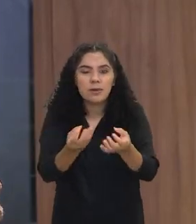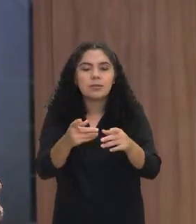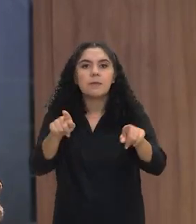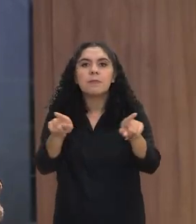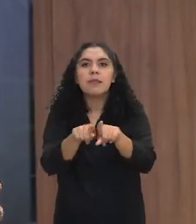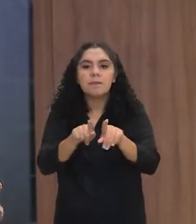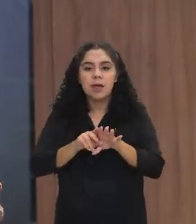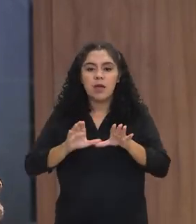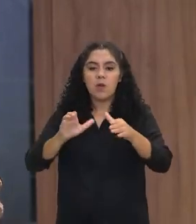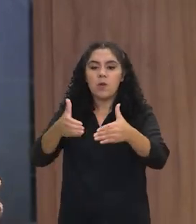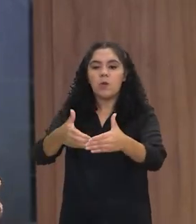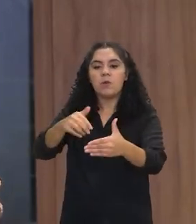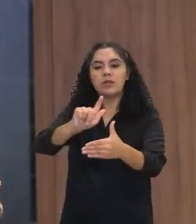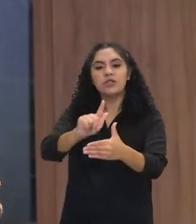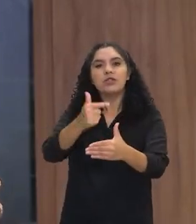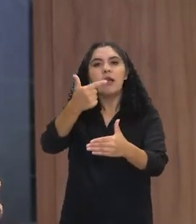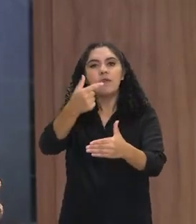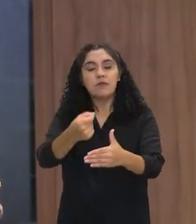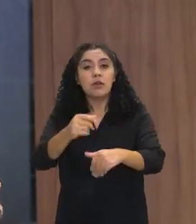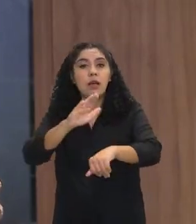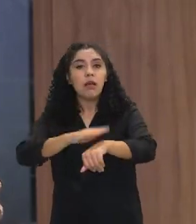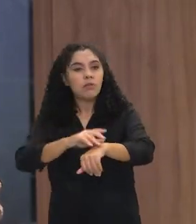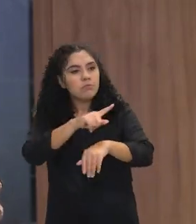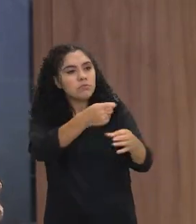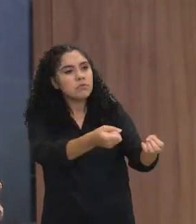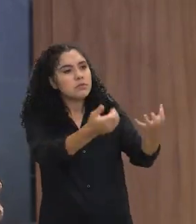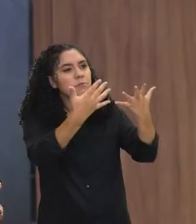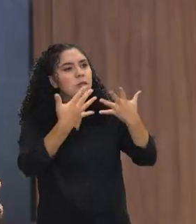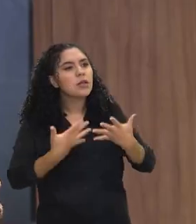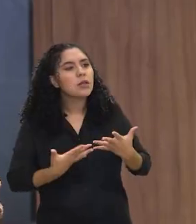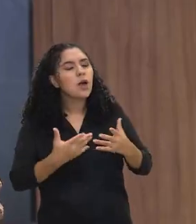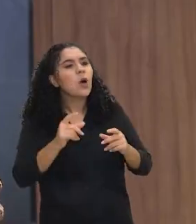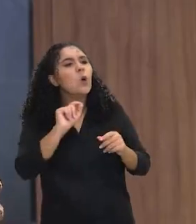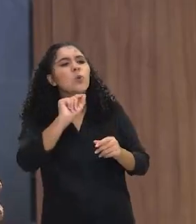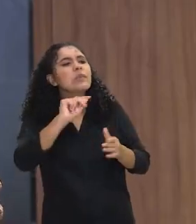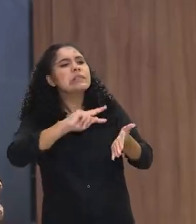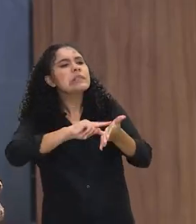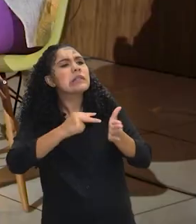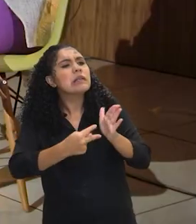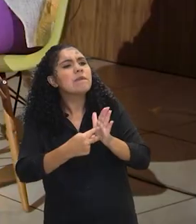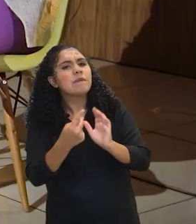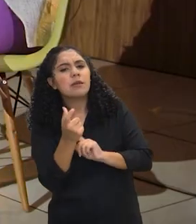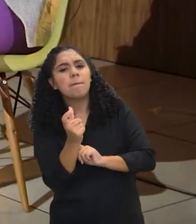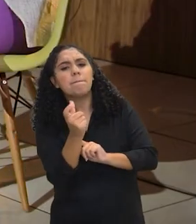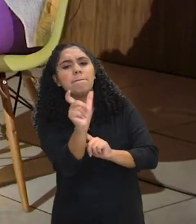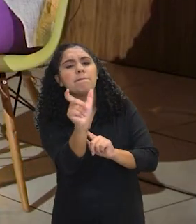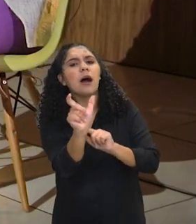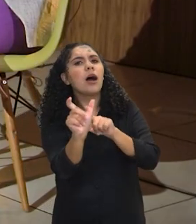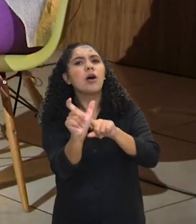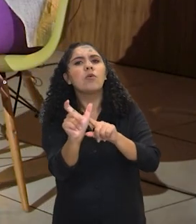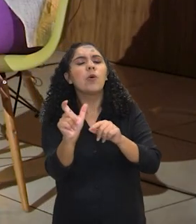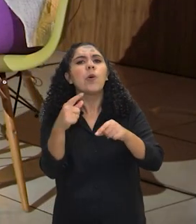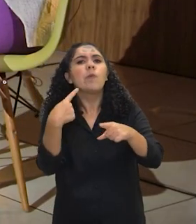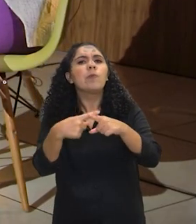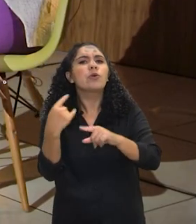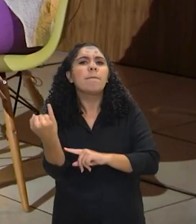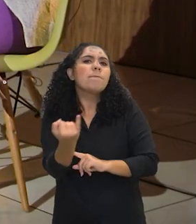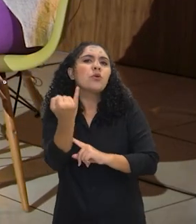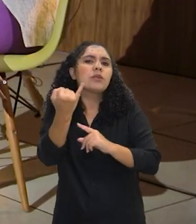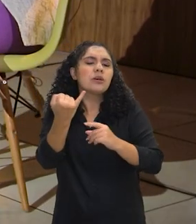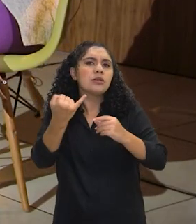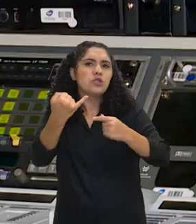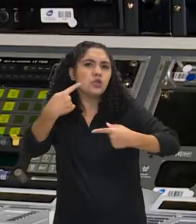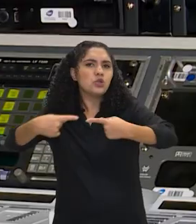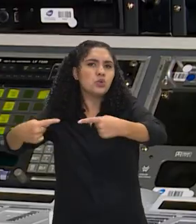no âmbito do G20. Eu queria que o senhor explicasse para a gente o que é esse termo e qual a importância da gente ter essa